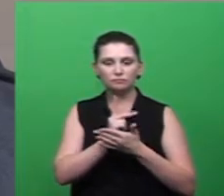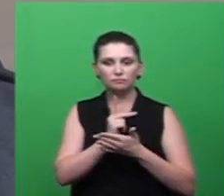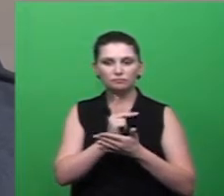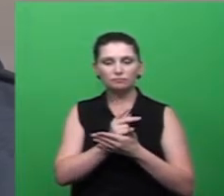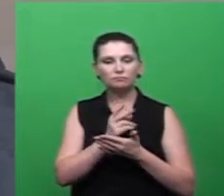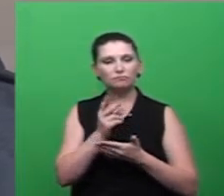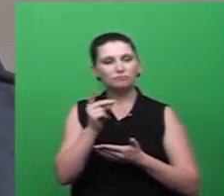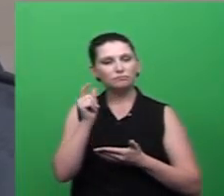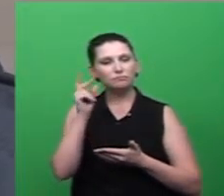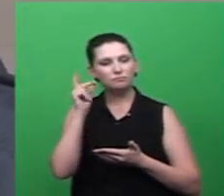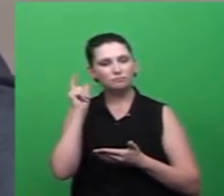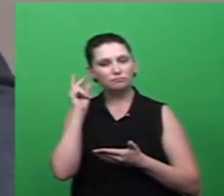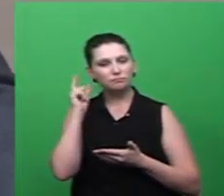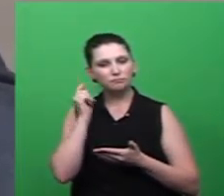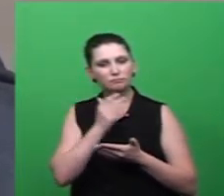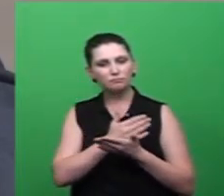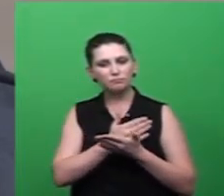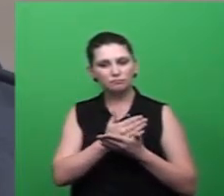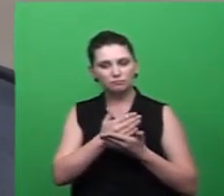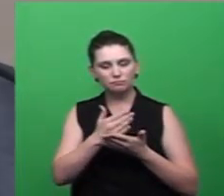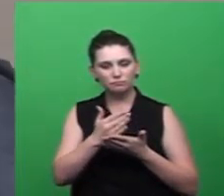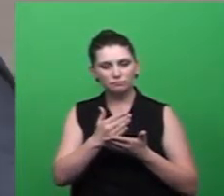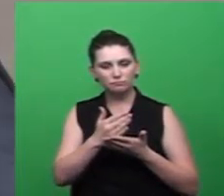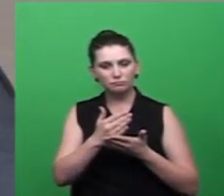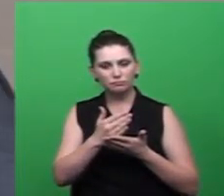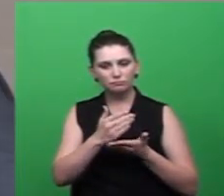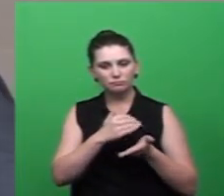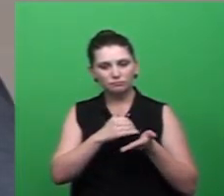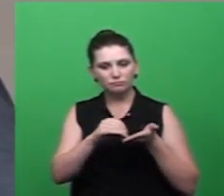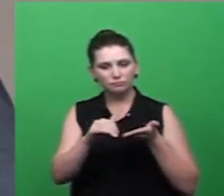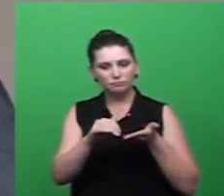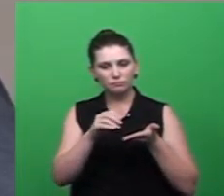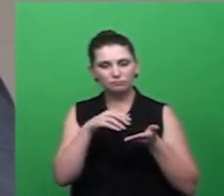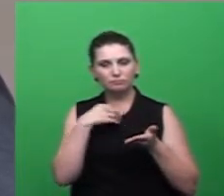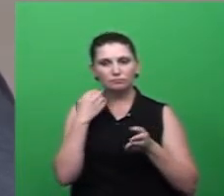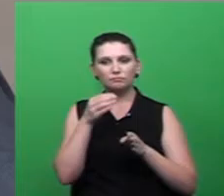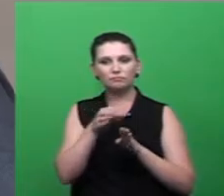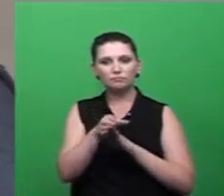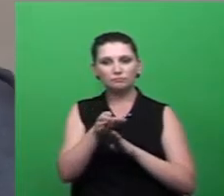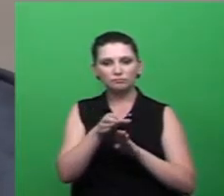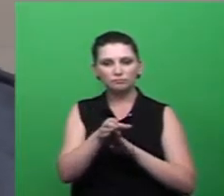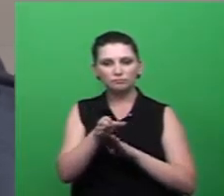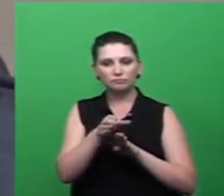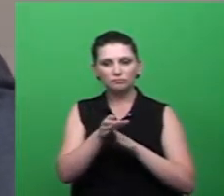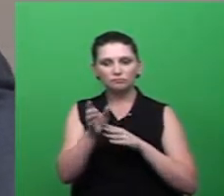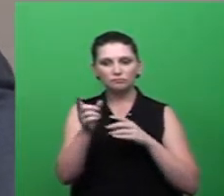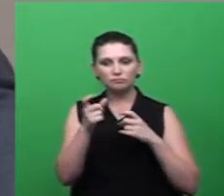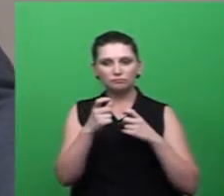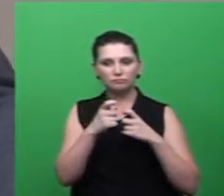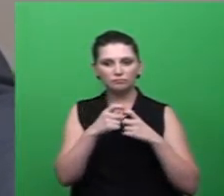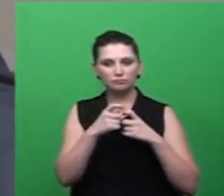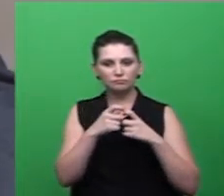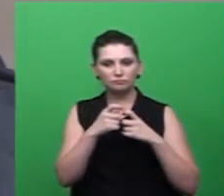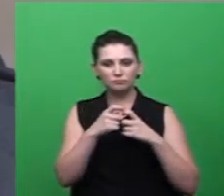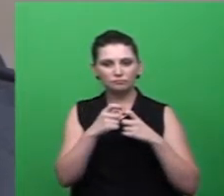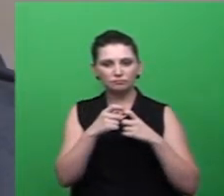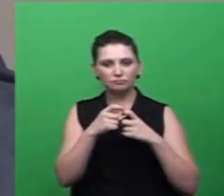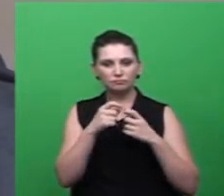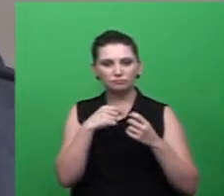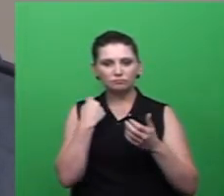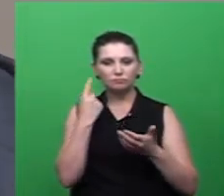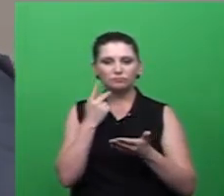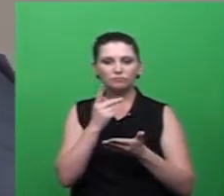desde a época que eu estava na secretaria e fui coordenador médico da secretaria eu acompanhava o trabalho